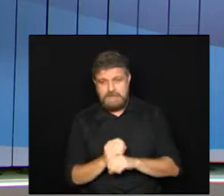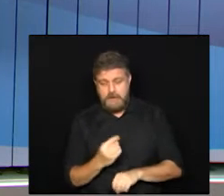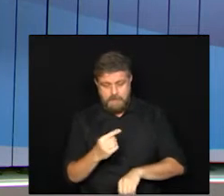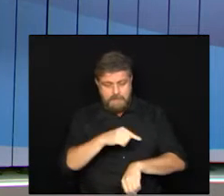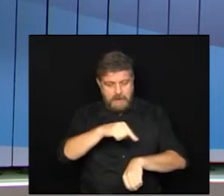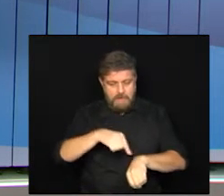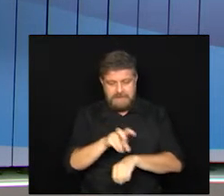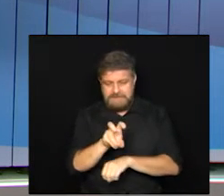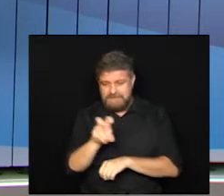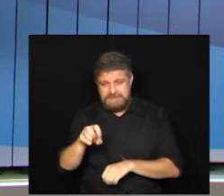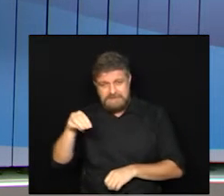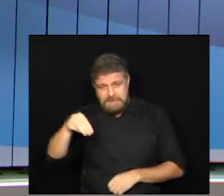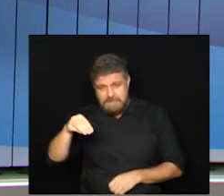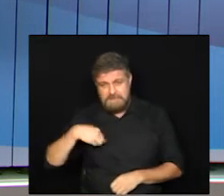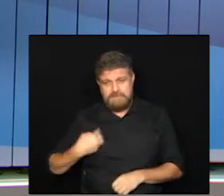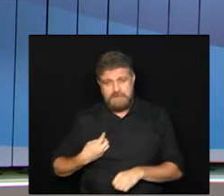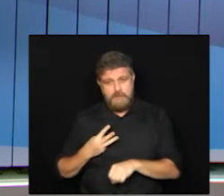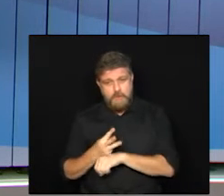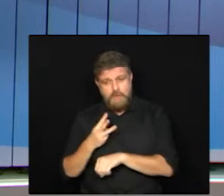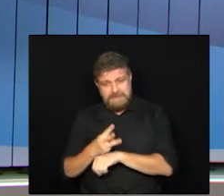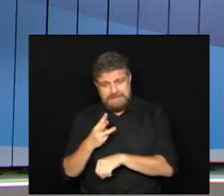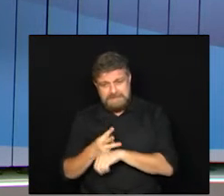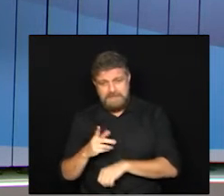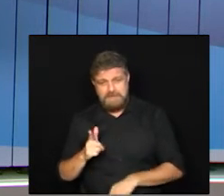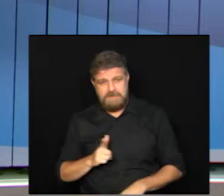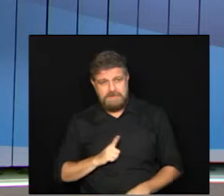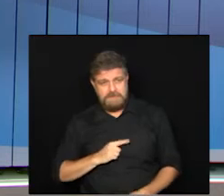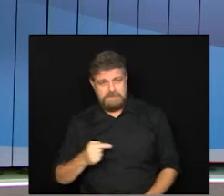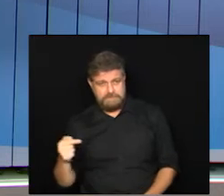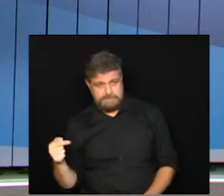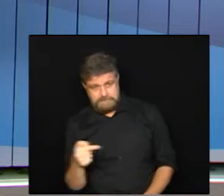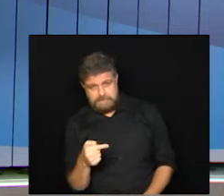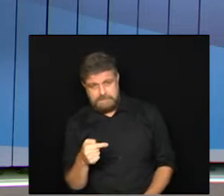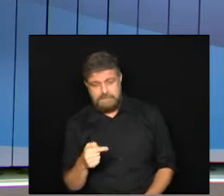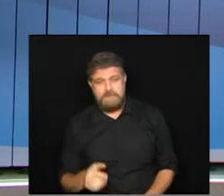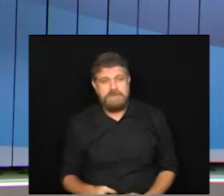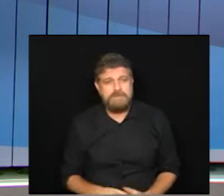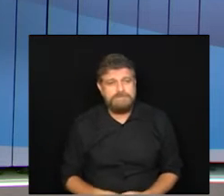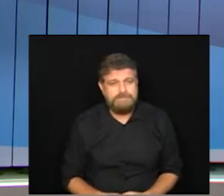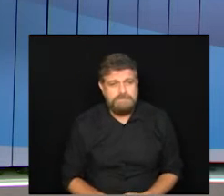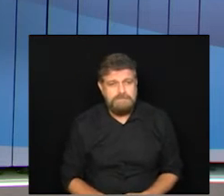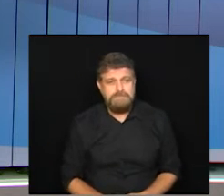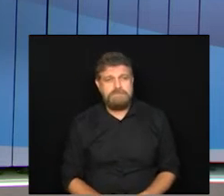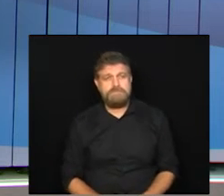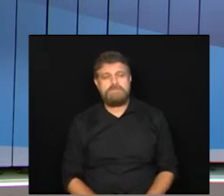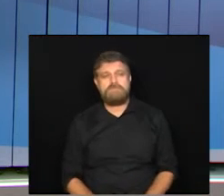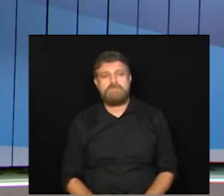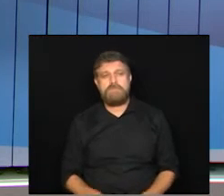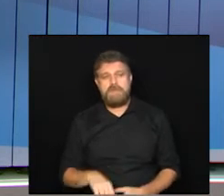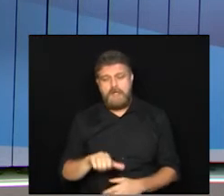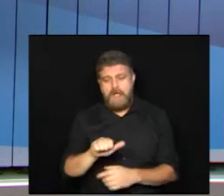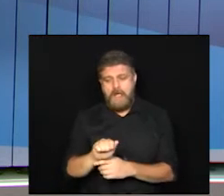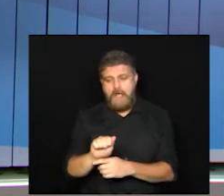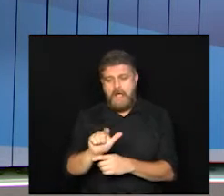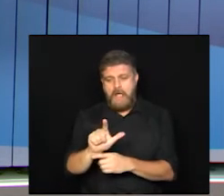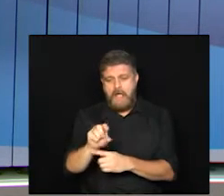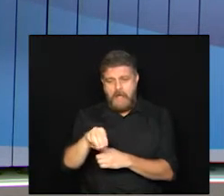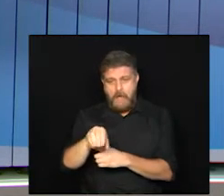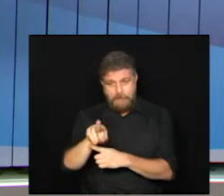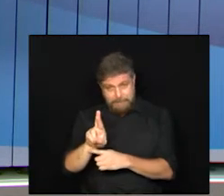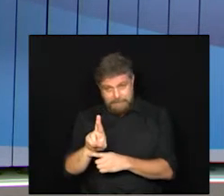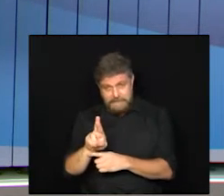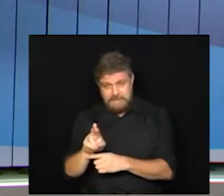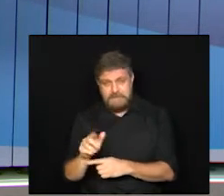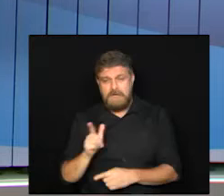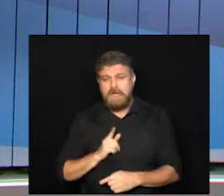cinco minutos pelo número do nosso WhatsApp nove sete oito dois nove três sete sete meia Almiro de Oliveira do Satélite Iris